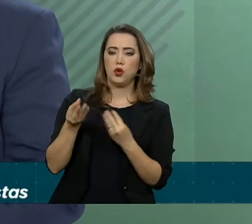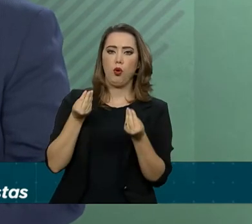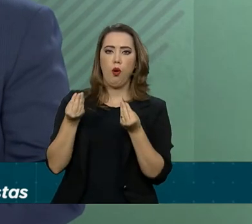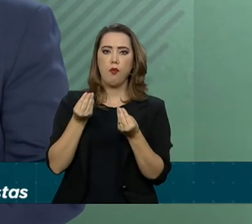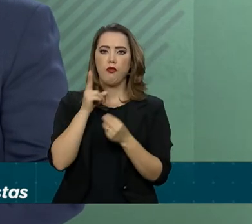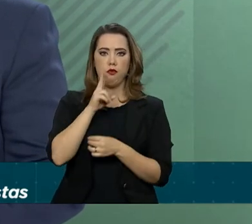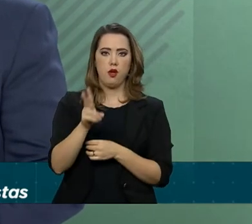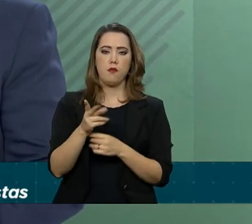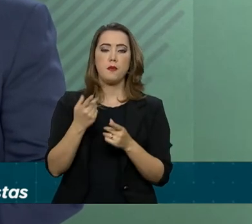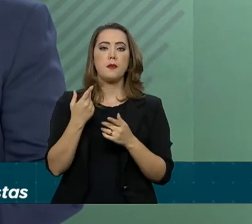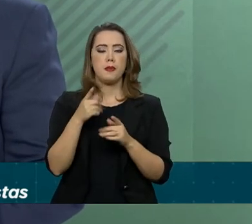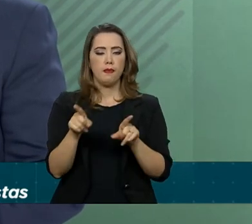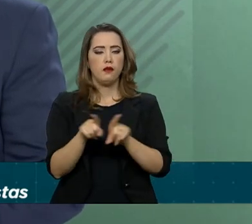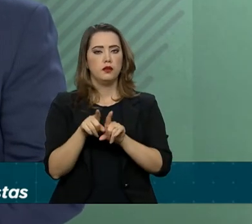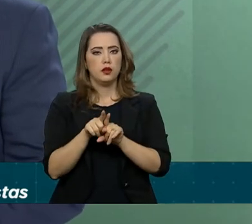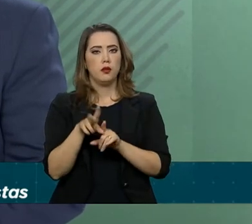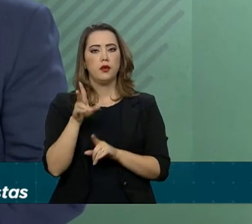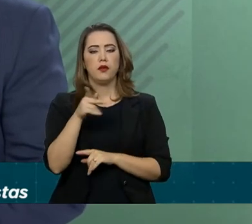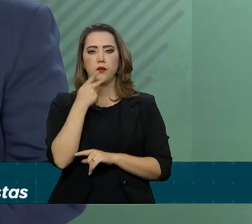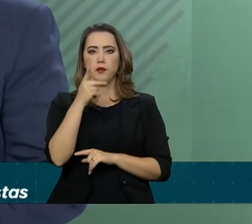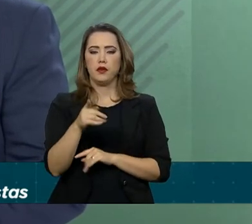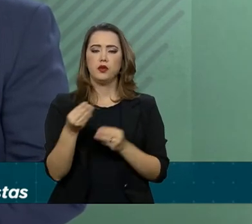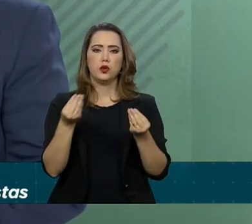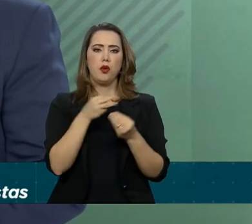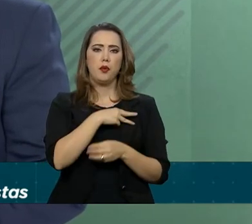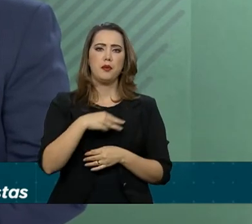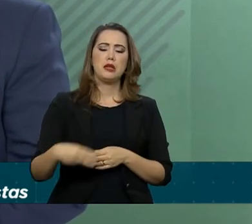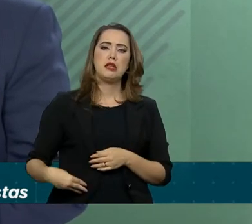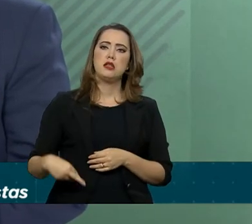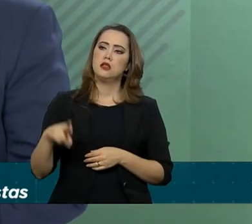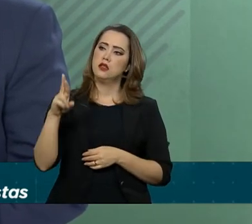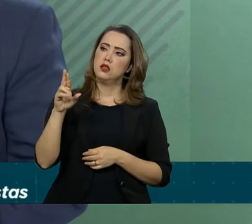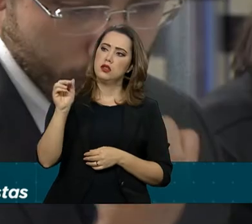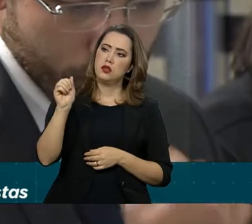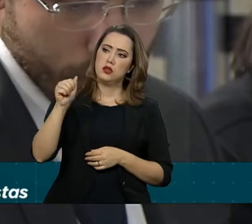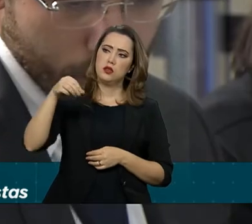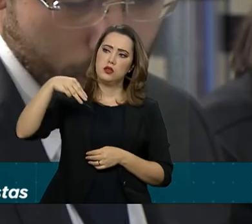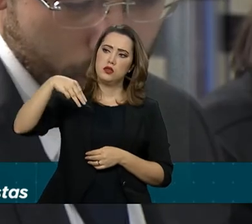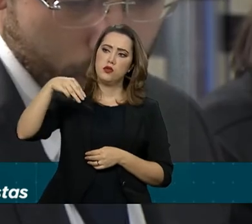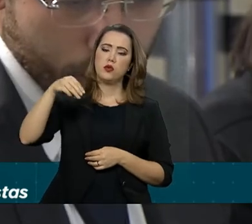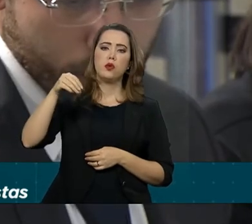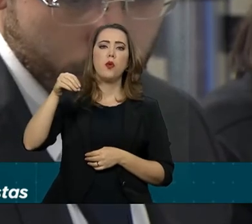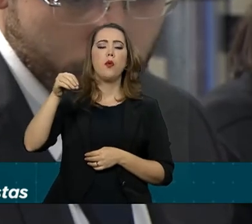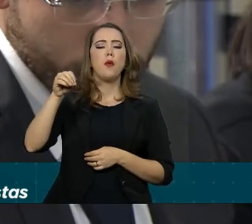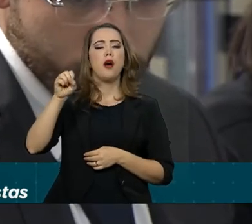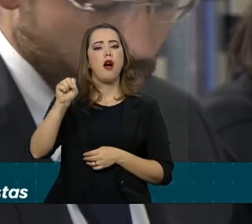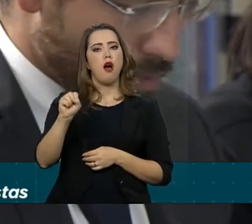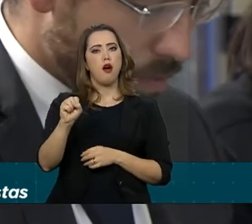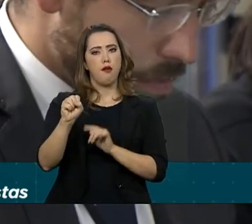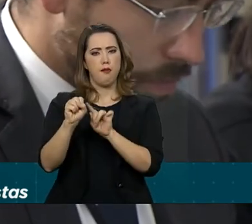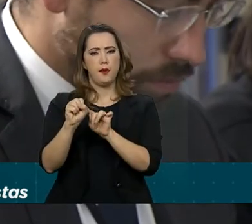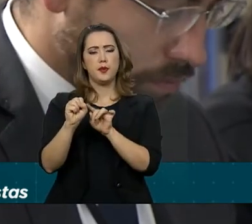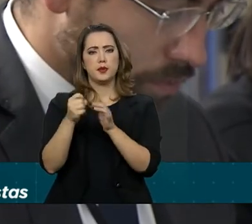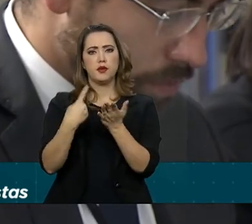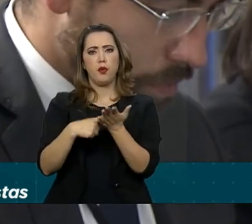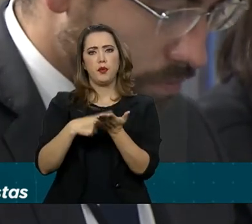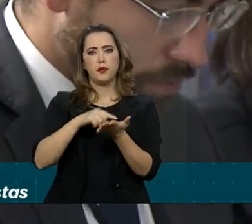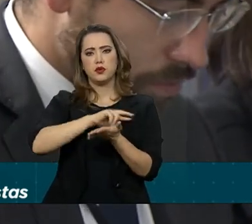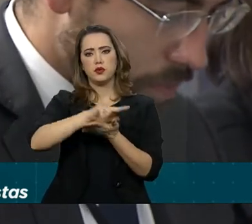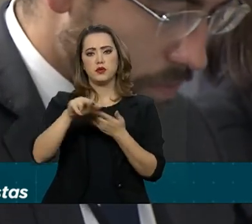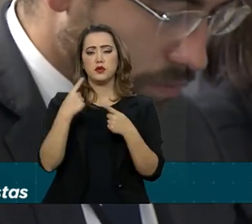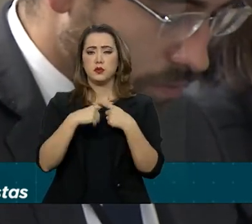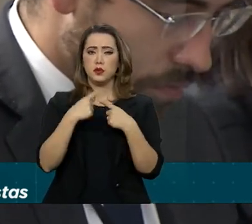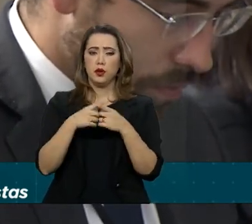que o senhor falou aí, que o ministro Ramos está com uma agenda flexível com o presidente pelo